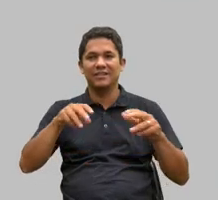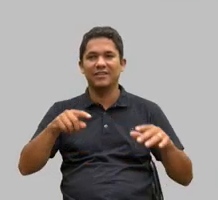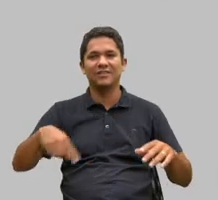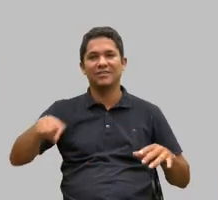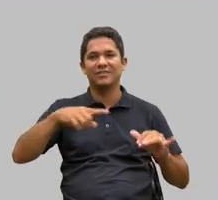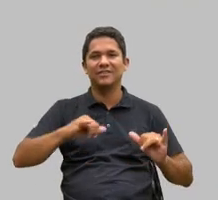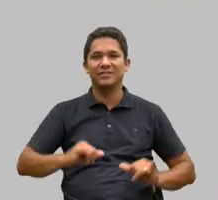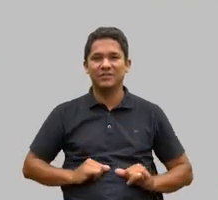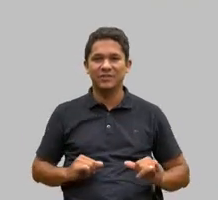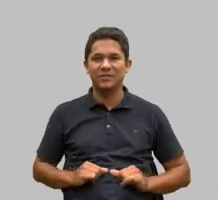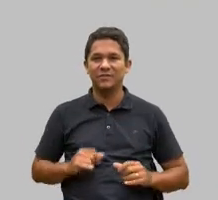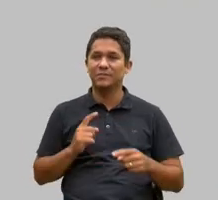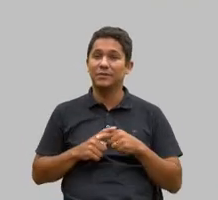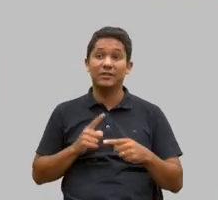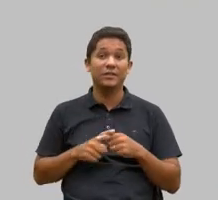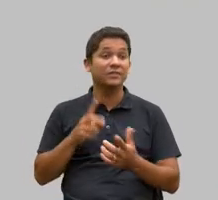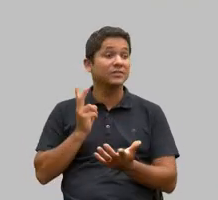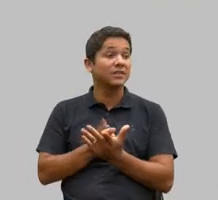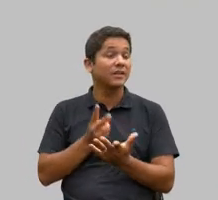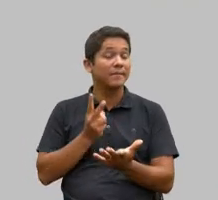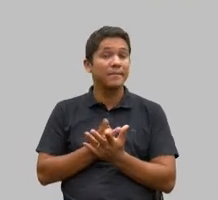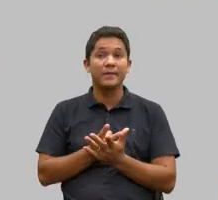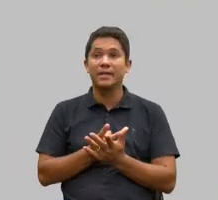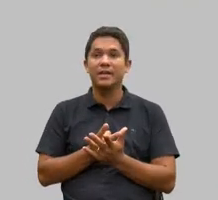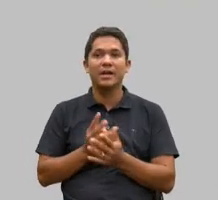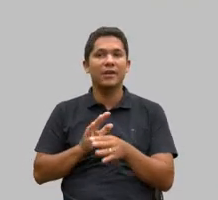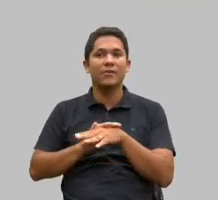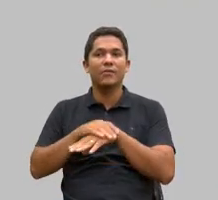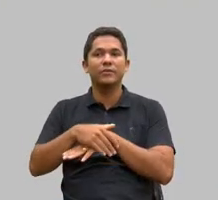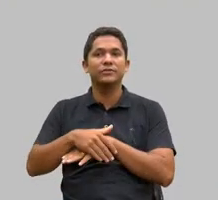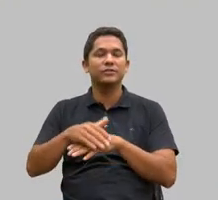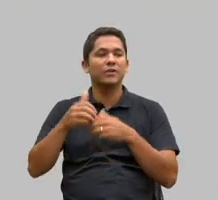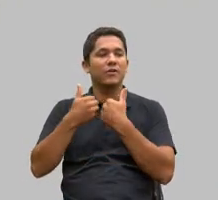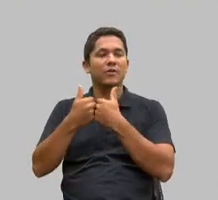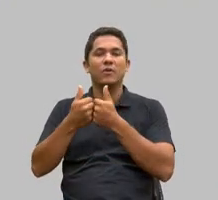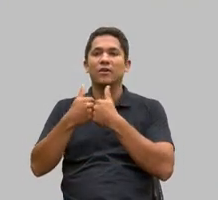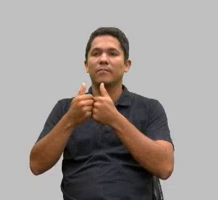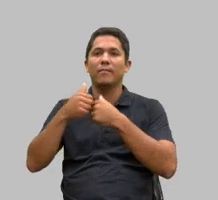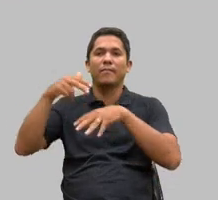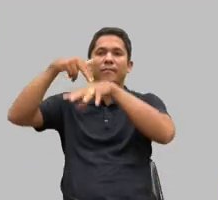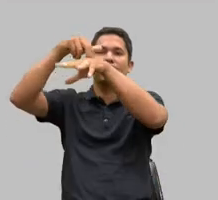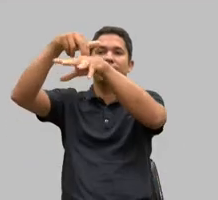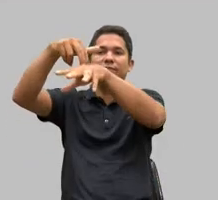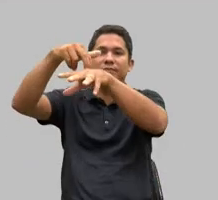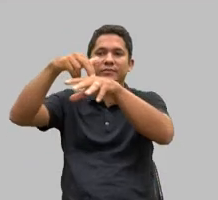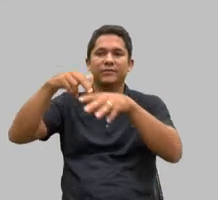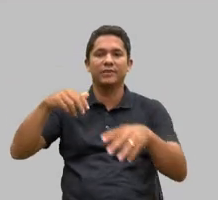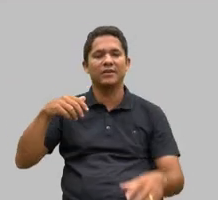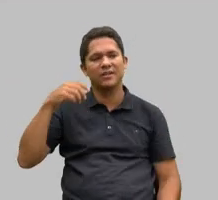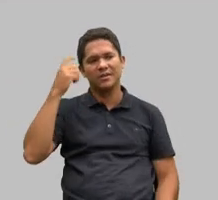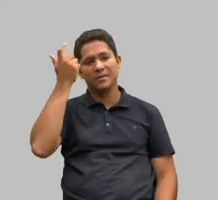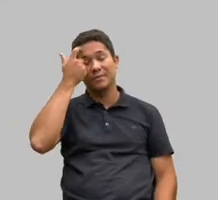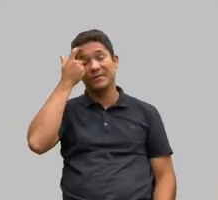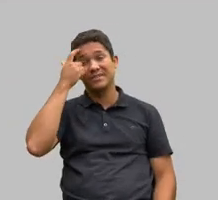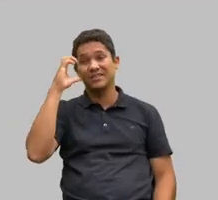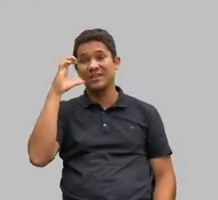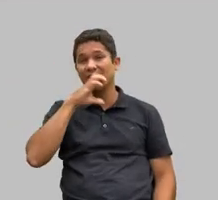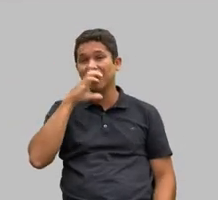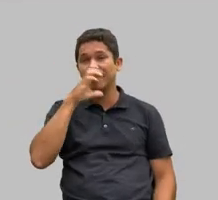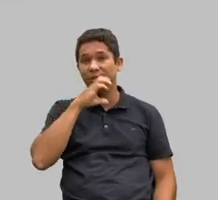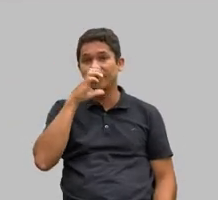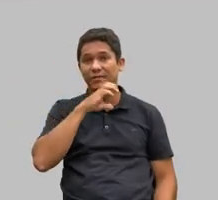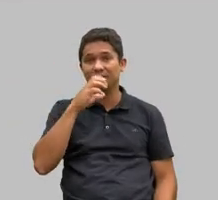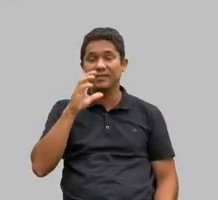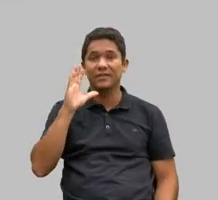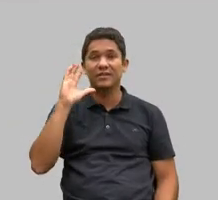noite ele fazia isso nunca imaginamos que um dia tão rápido isso